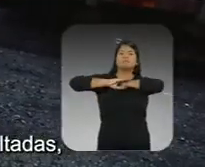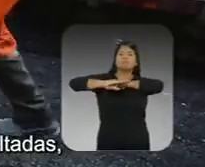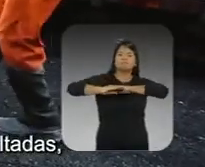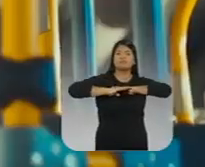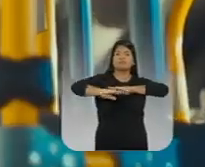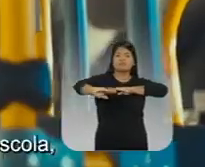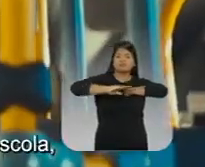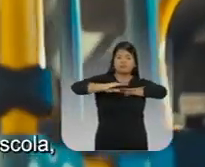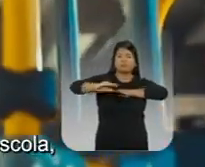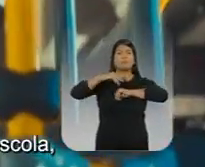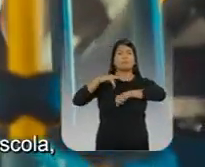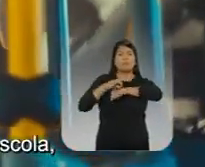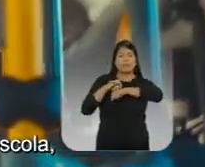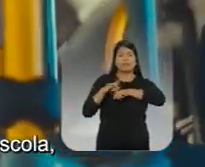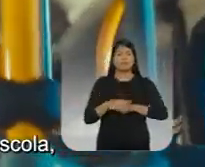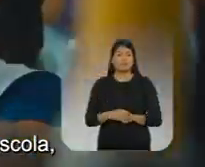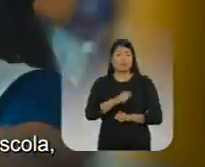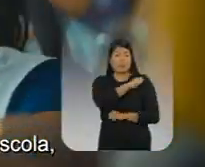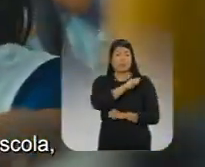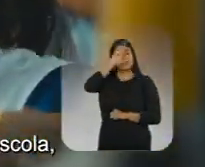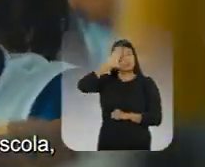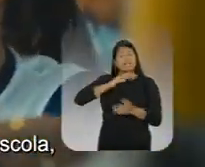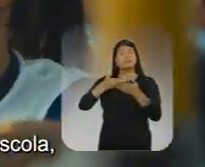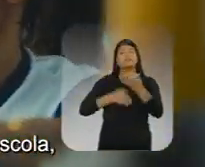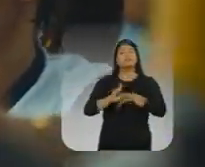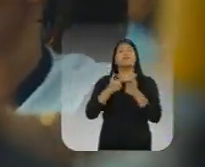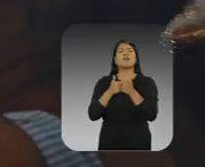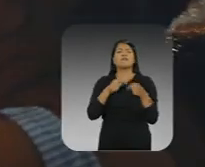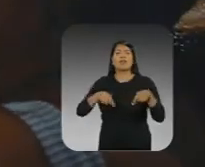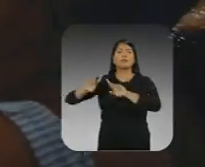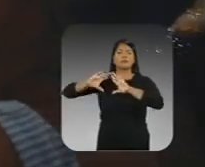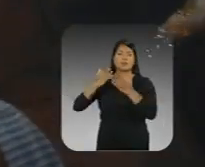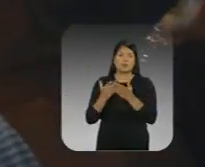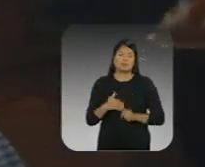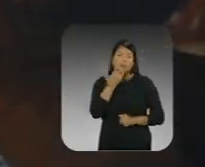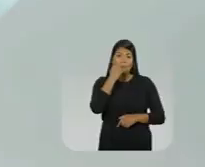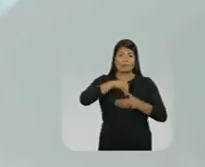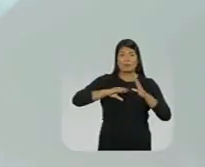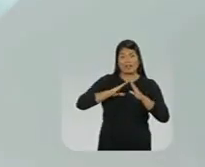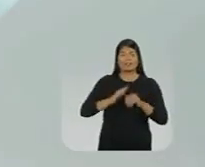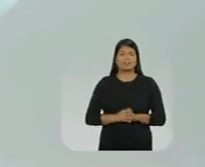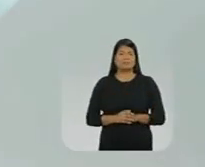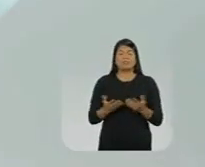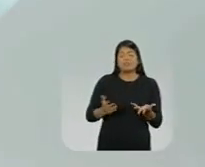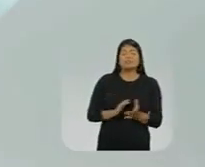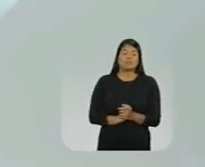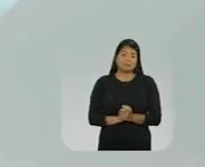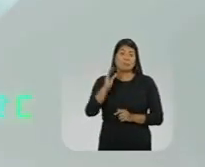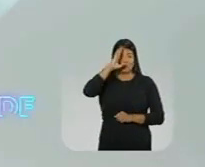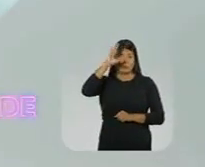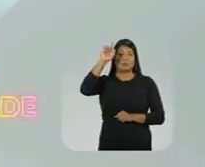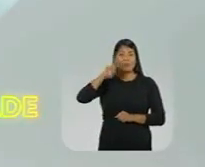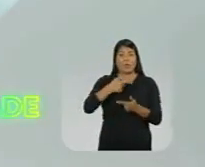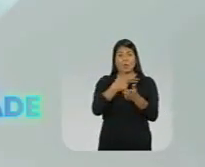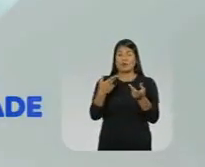asfaltadas Estudante andando de graça no ônibus para ir à escola Comida no prato Enfim, o que importa